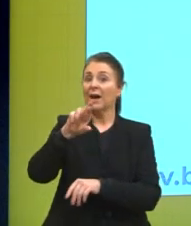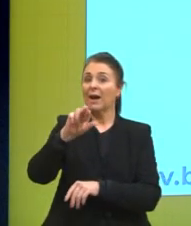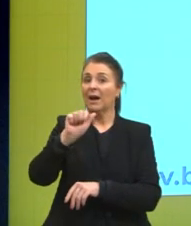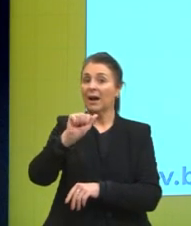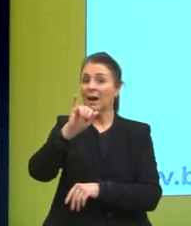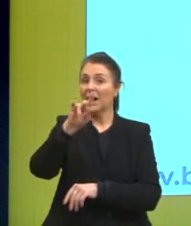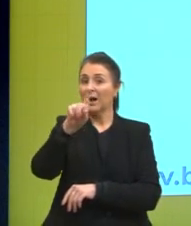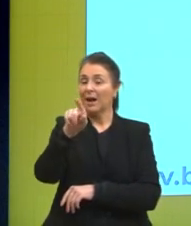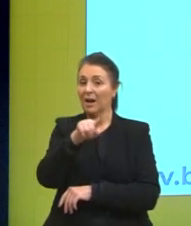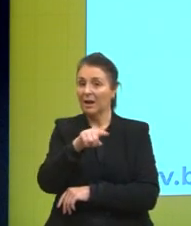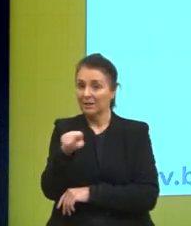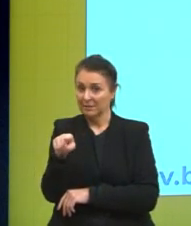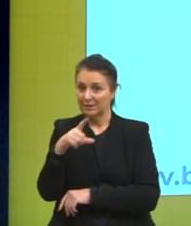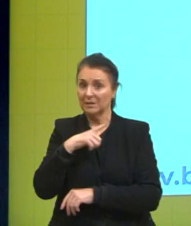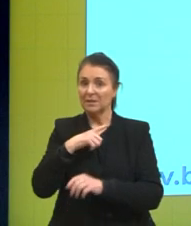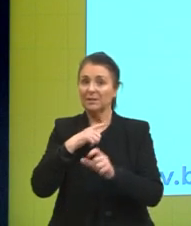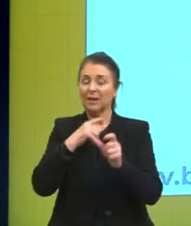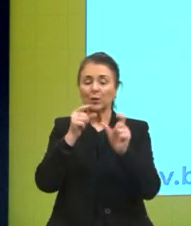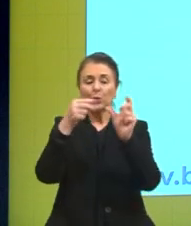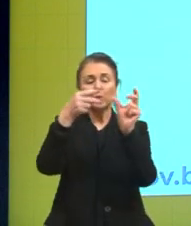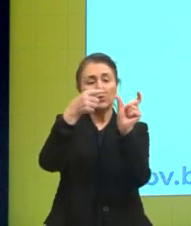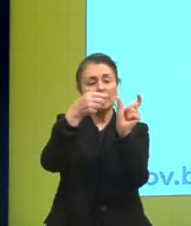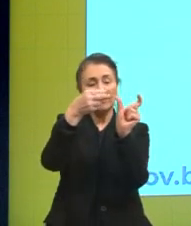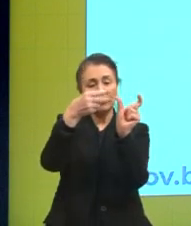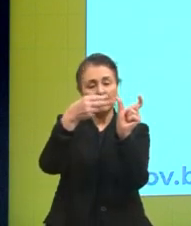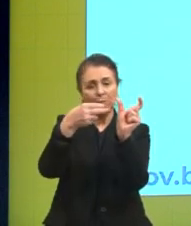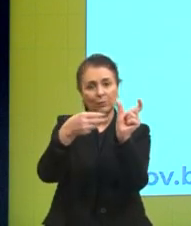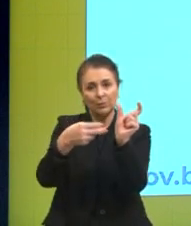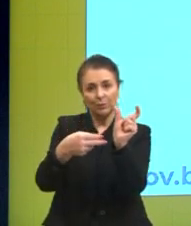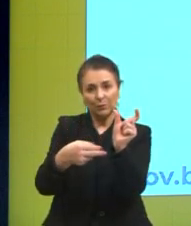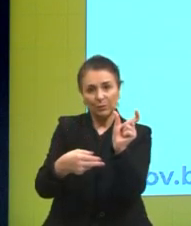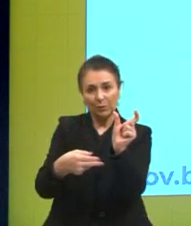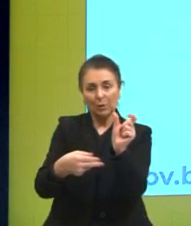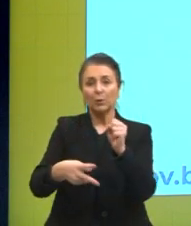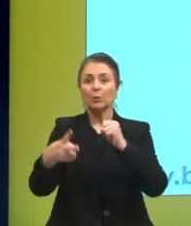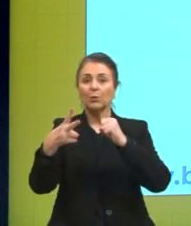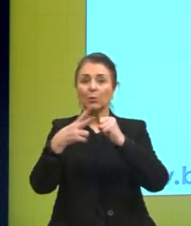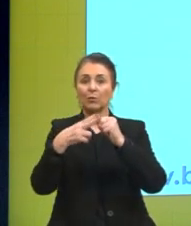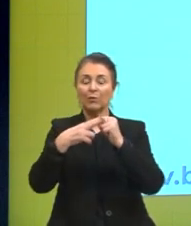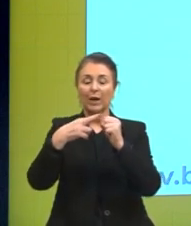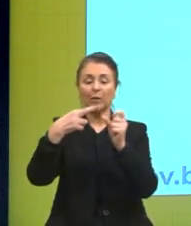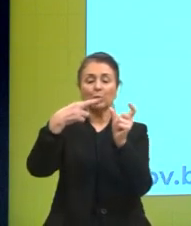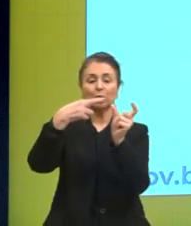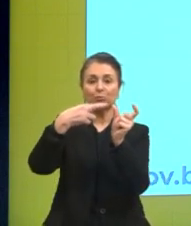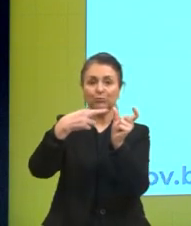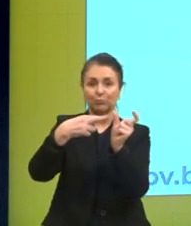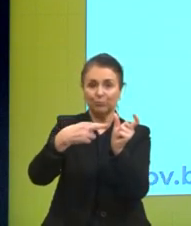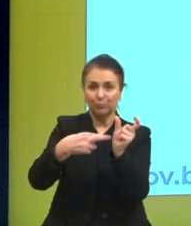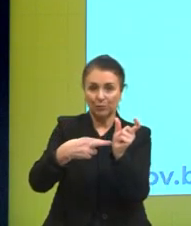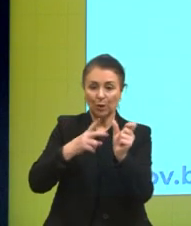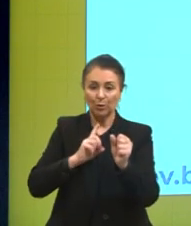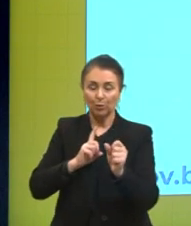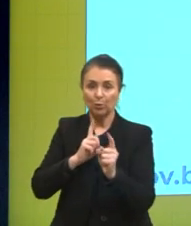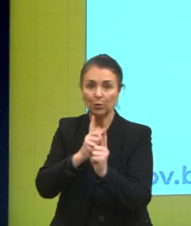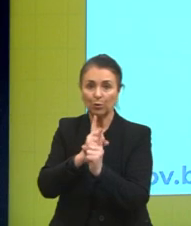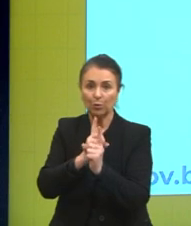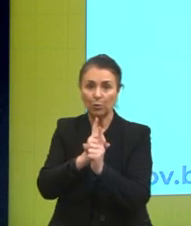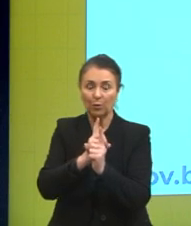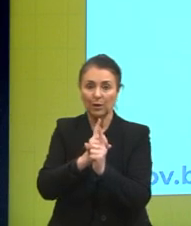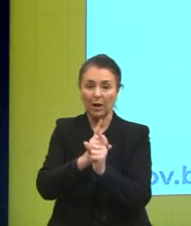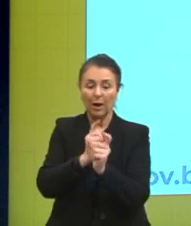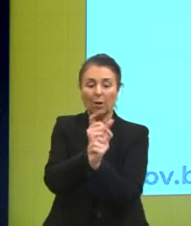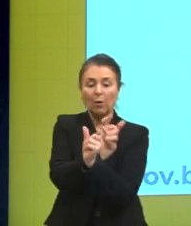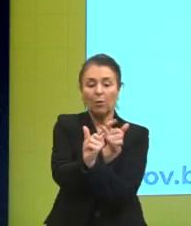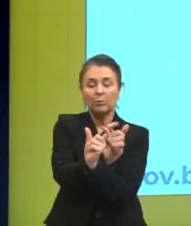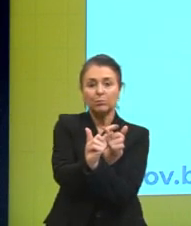desinências todo verbo regular gente você basta encontrar a raiz do verbo